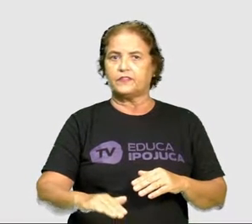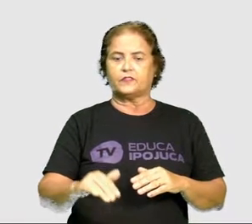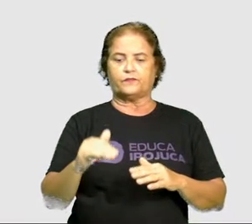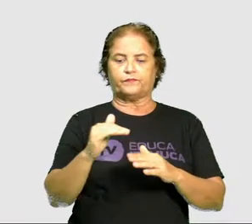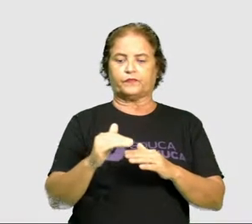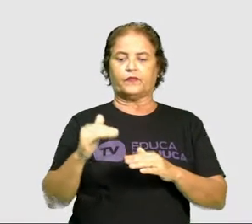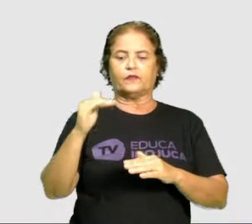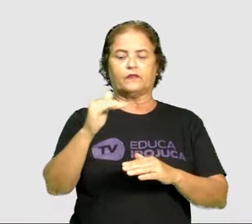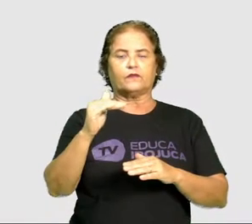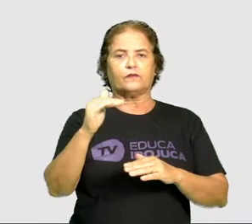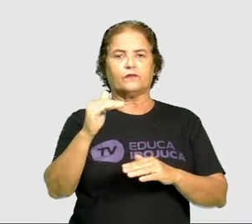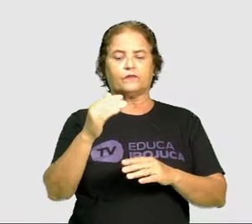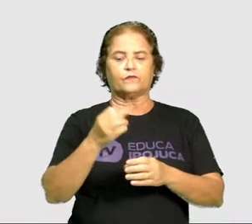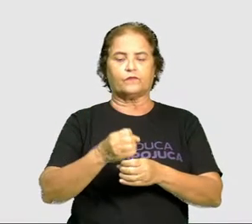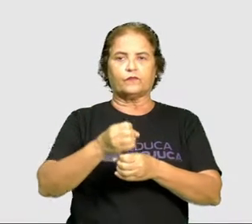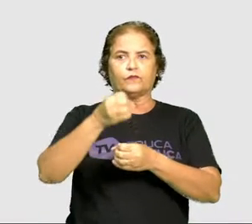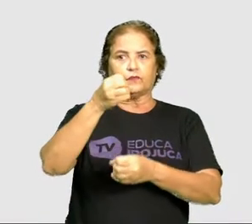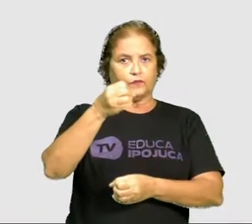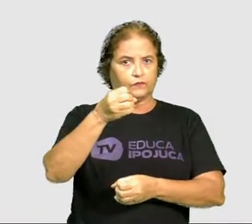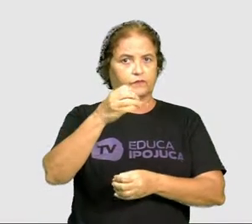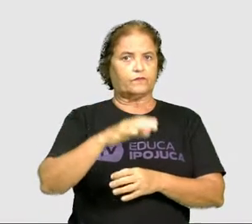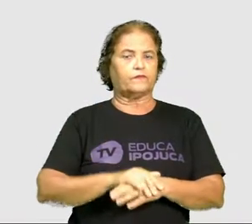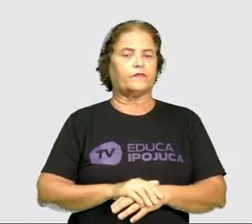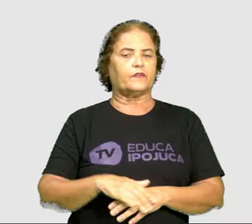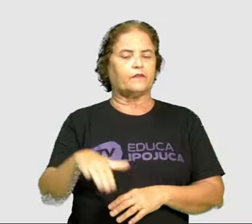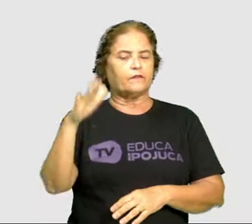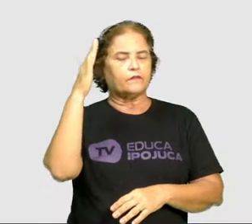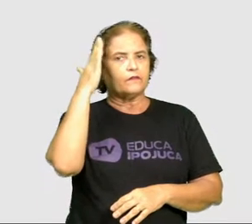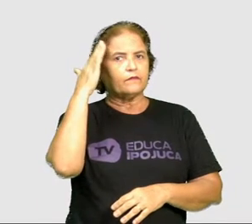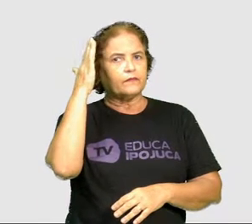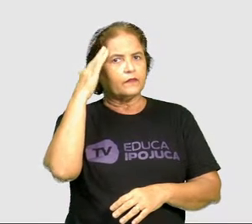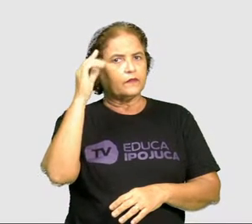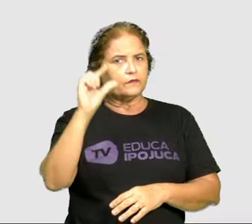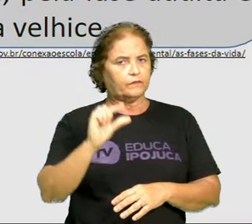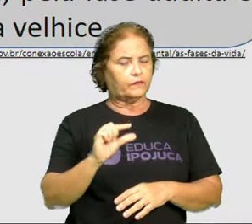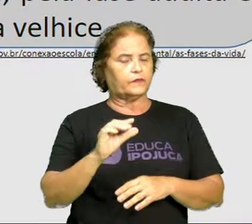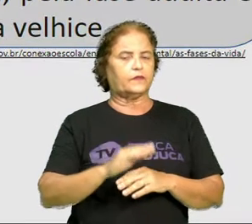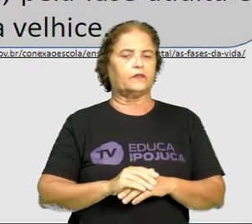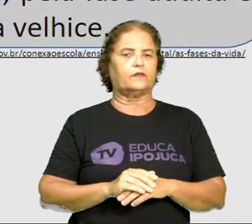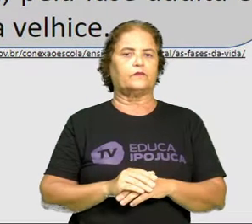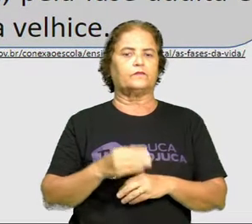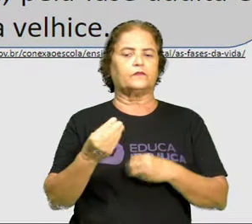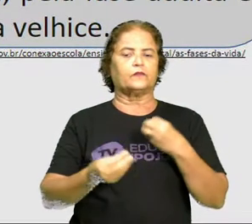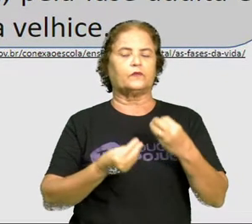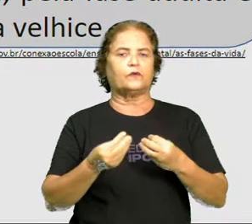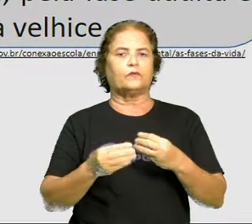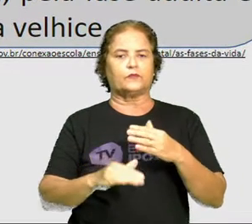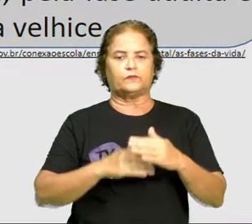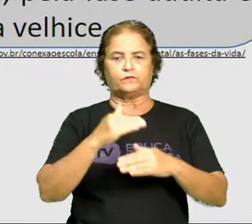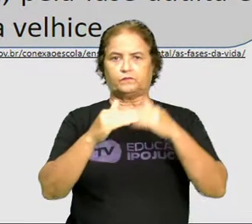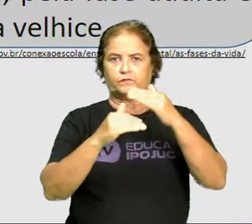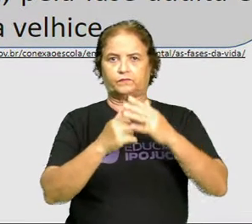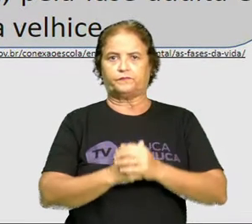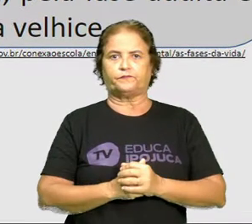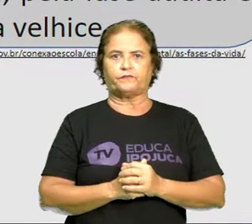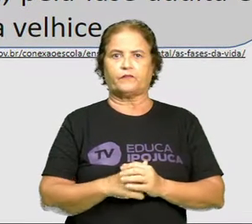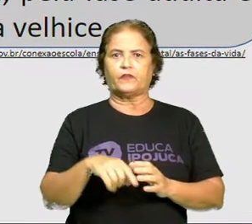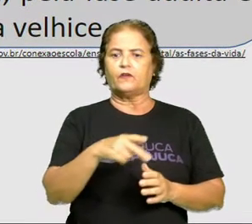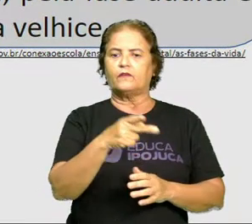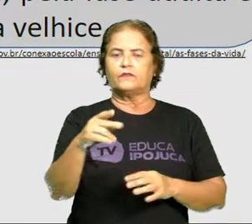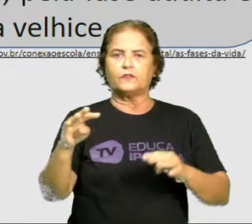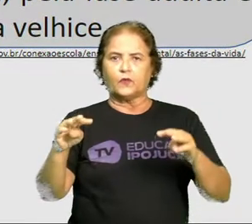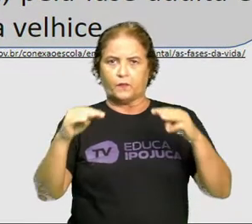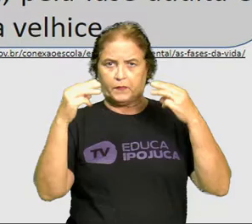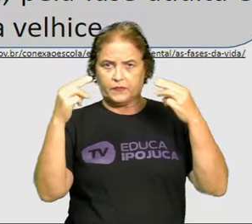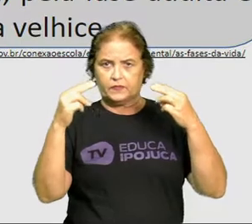idoso. Vamos entender um pouquinho mais como é que é essas fases? Você já percebeu que